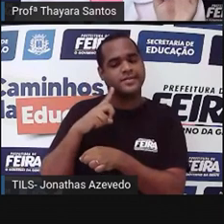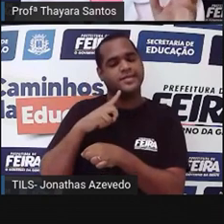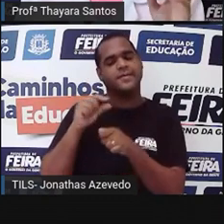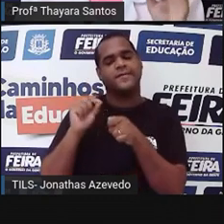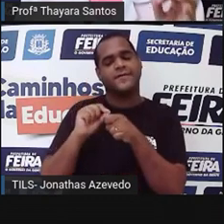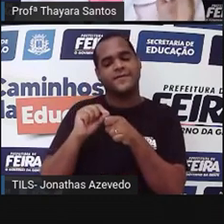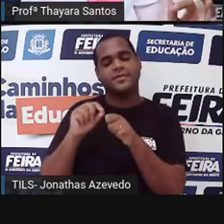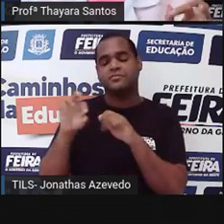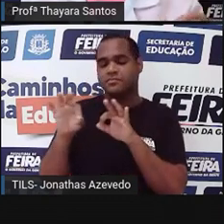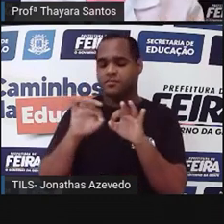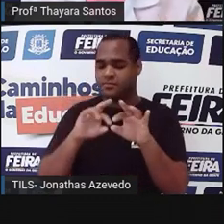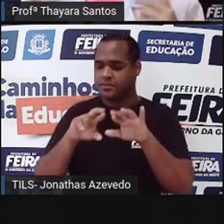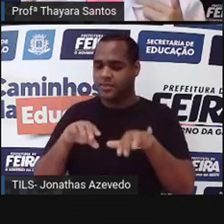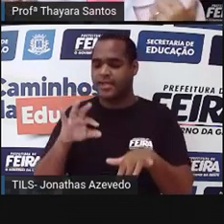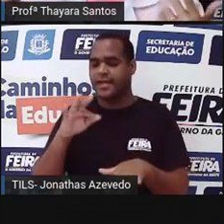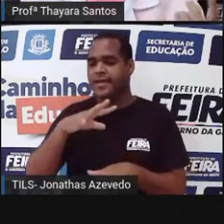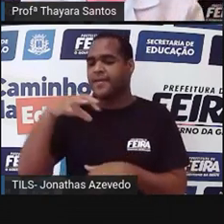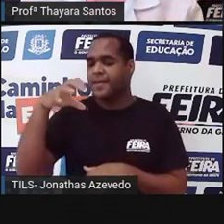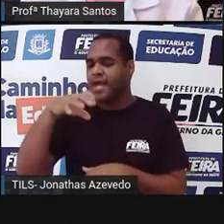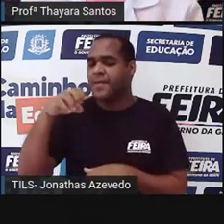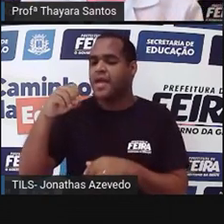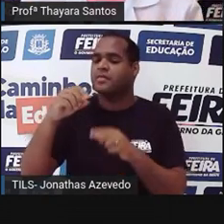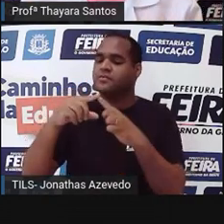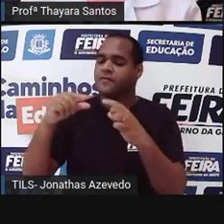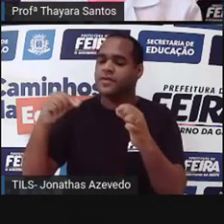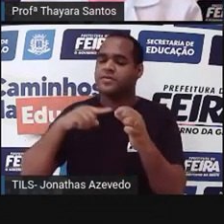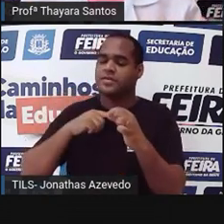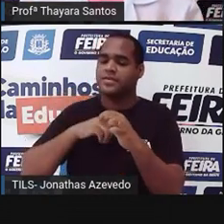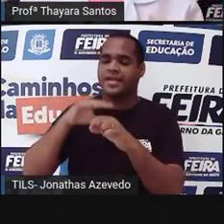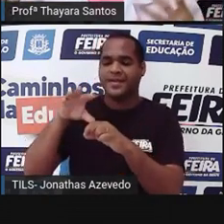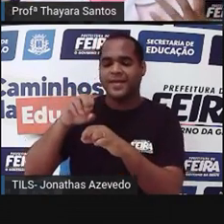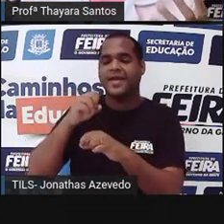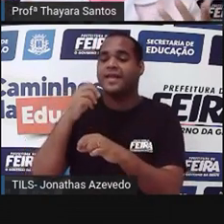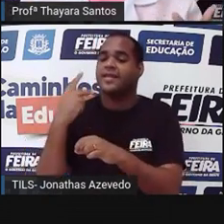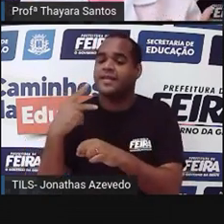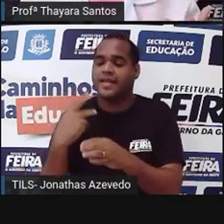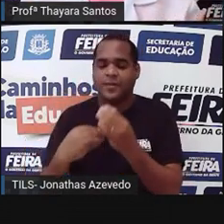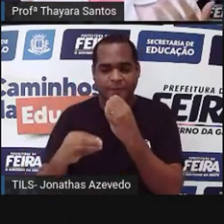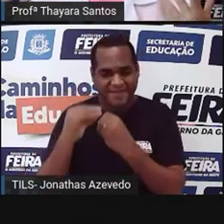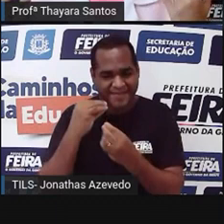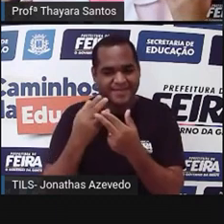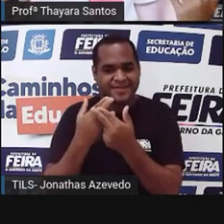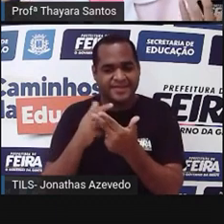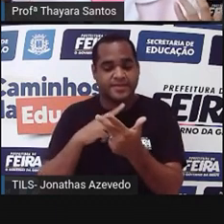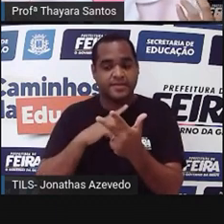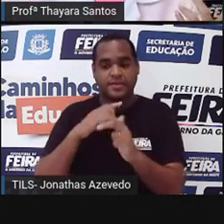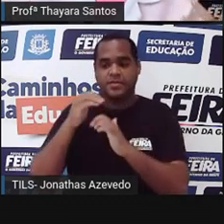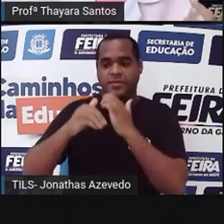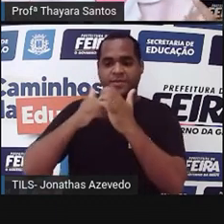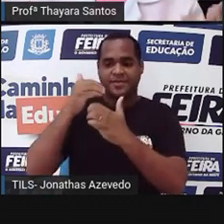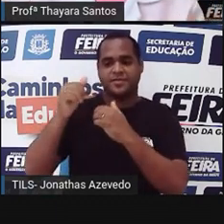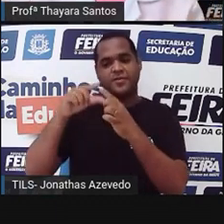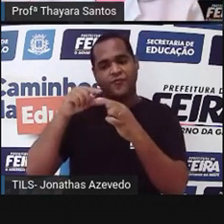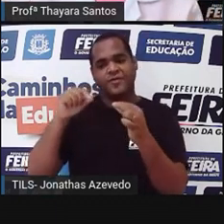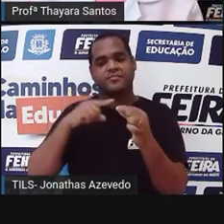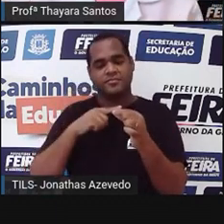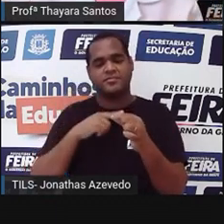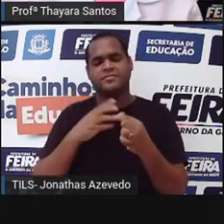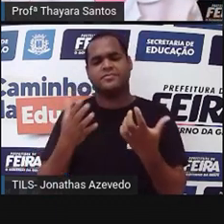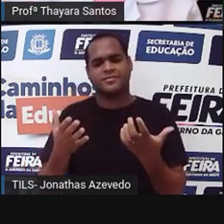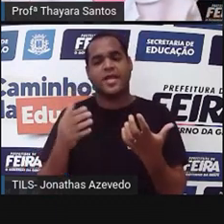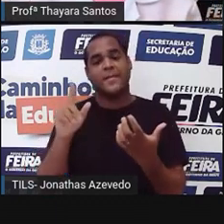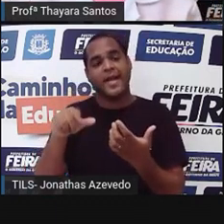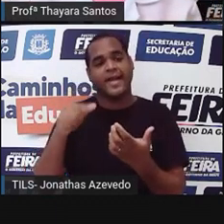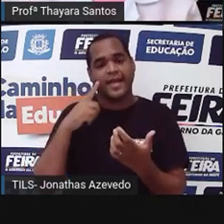fotossíntese, ela produz a glicose que eu alimento nela. E geralmente esse processo acontece na folha que tá lá em cima. Só que